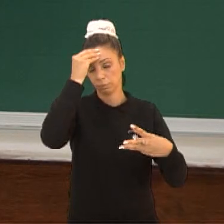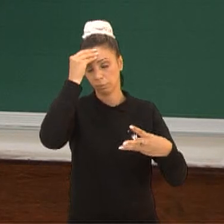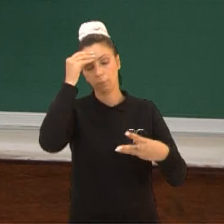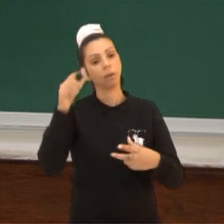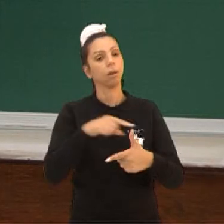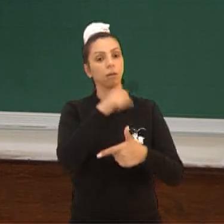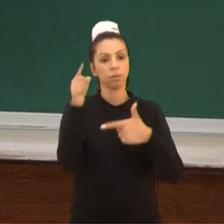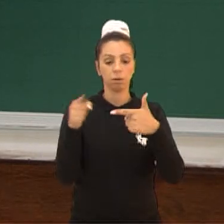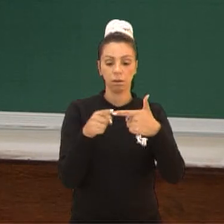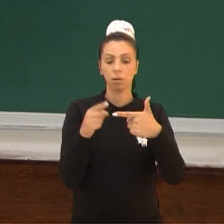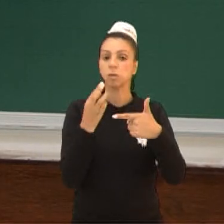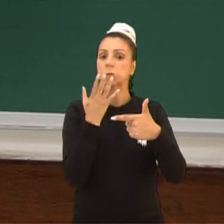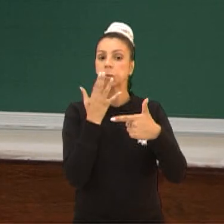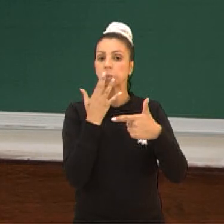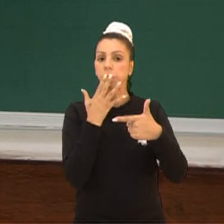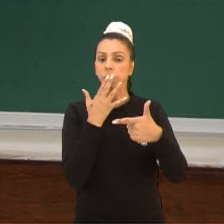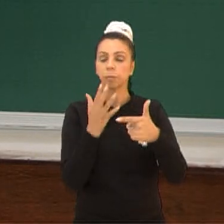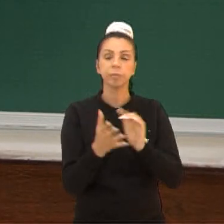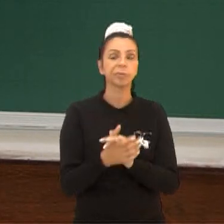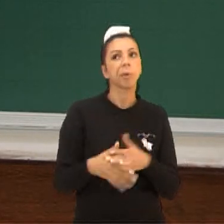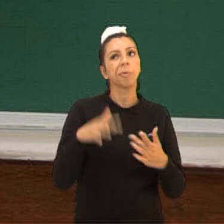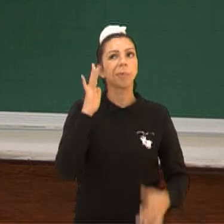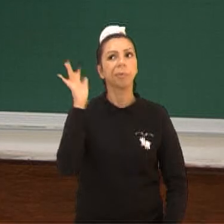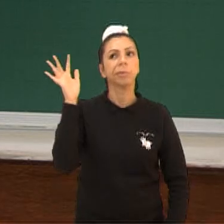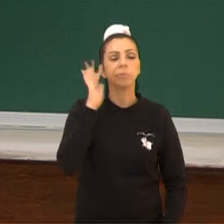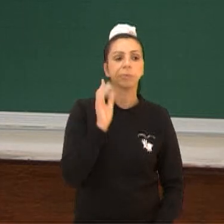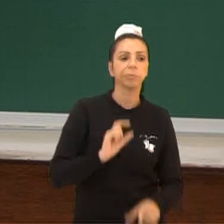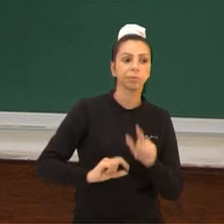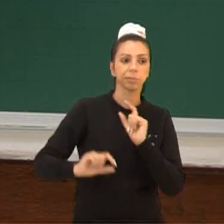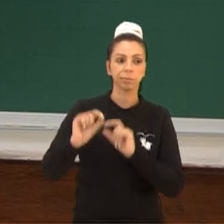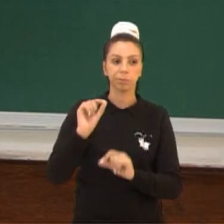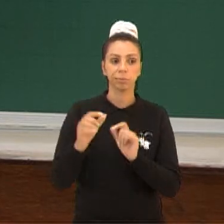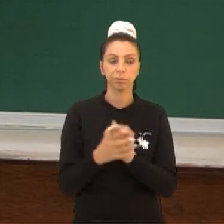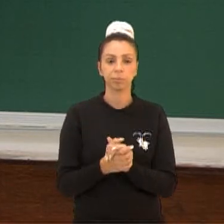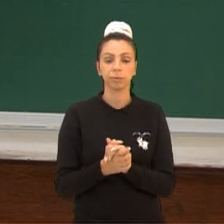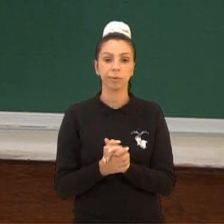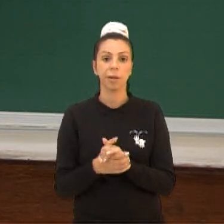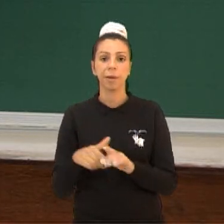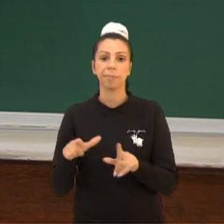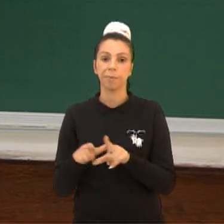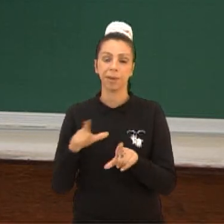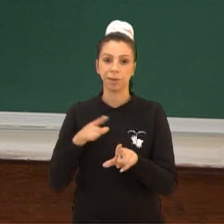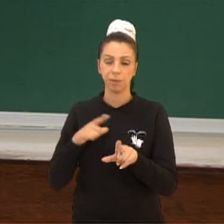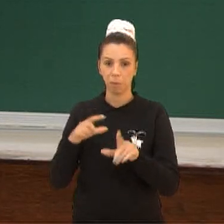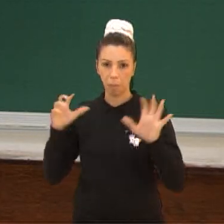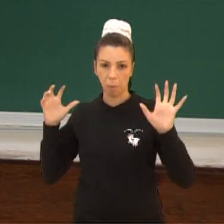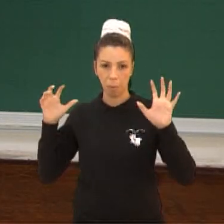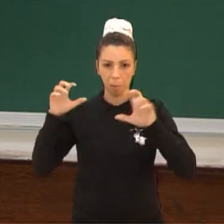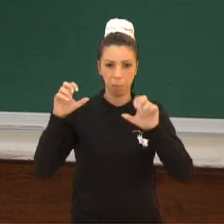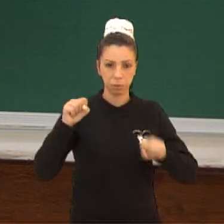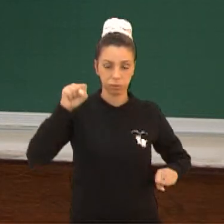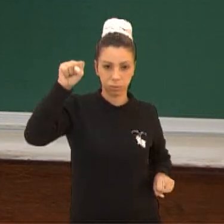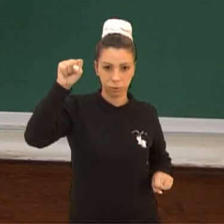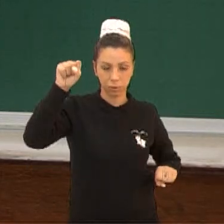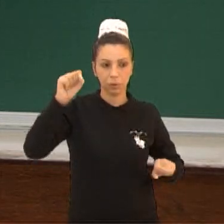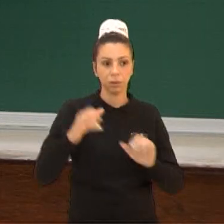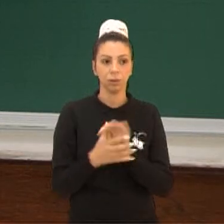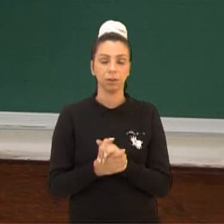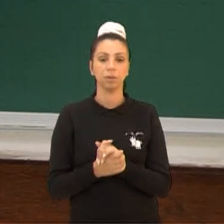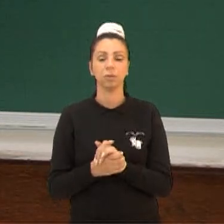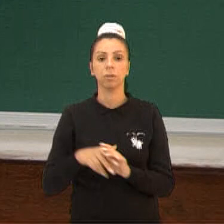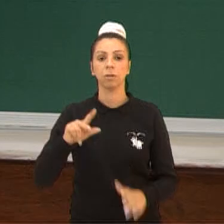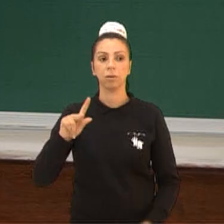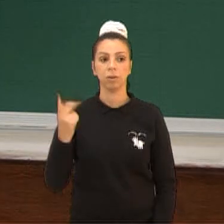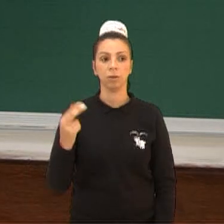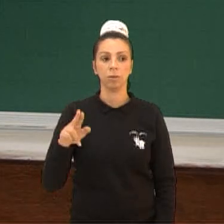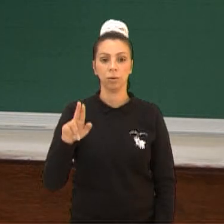Quais são as cores secundárias? Quando vocês pensarem em cores secundárias, pensem nisso daqui. Pensem no Hulk e no Aquaman. Quando você pensa no Hulk, o Hulk é um ser